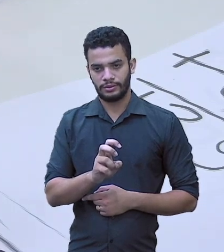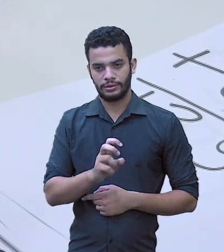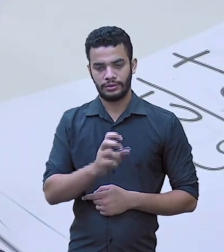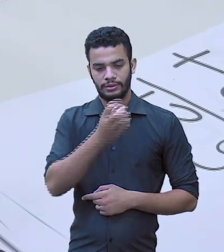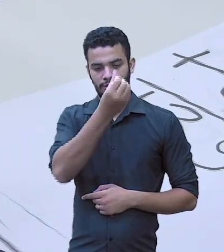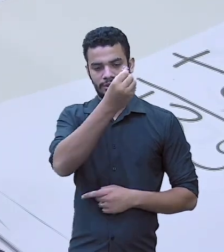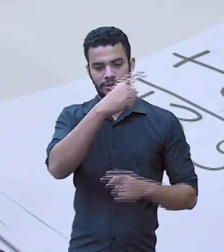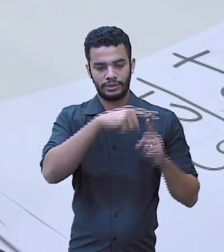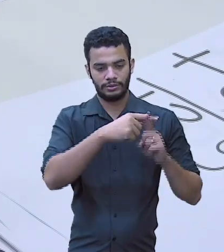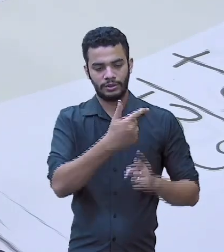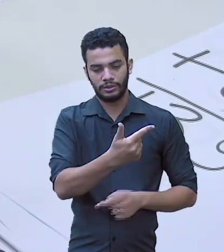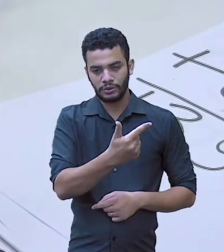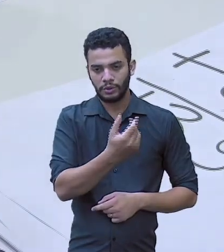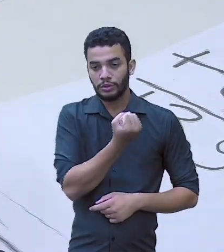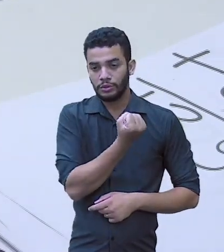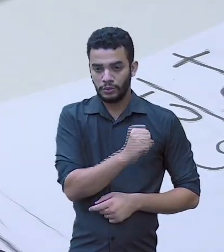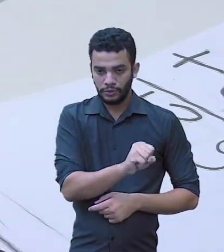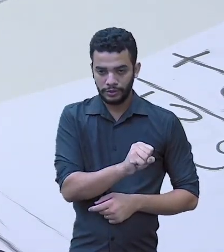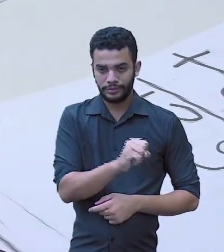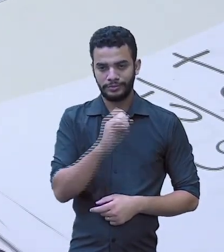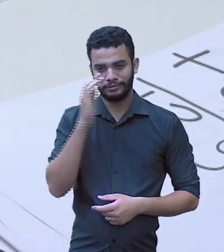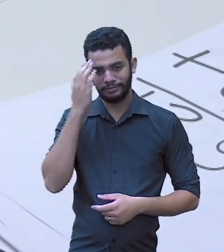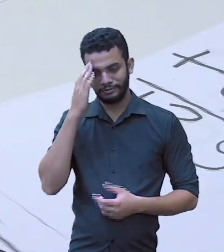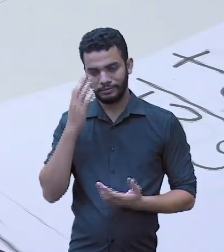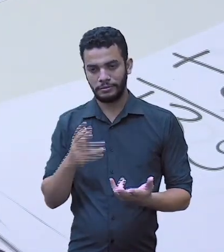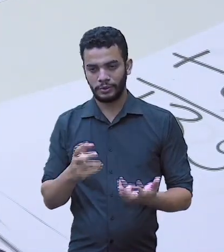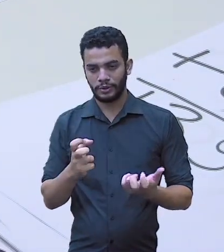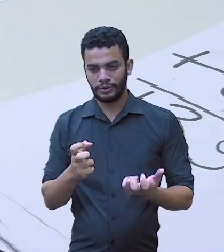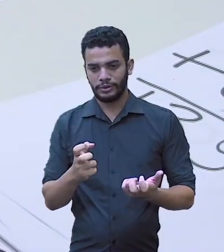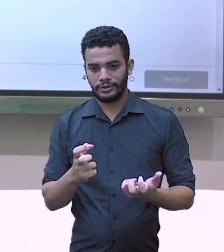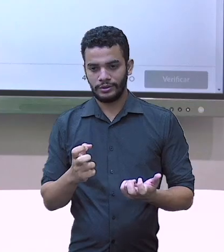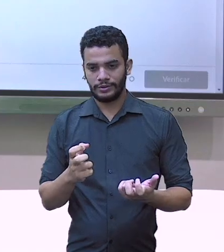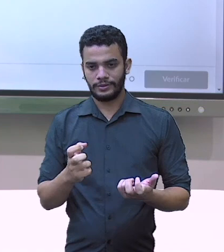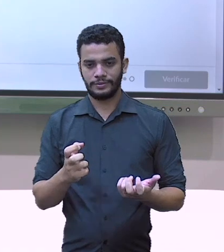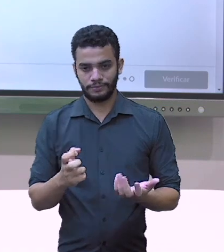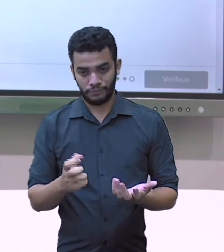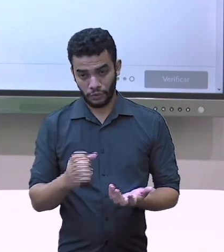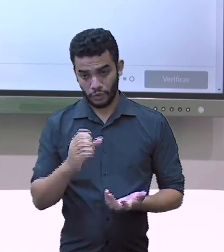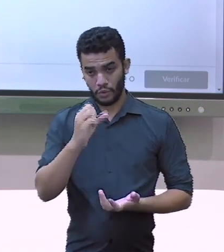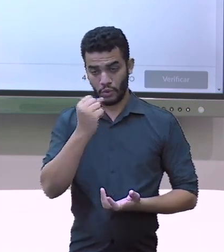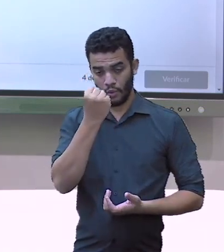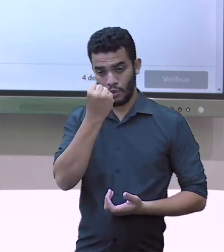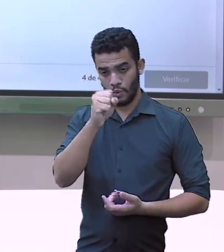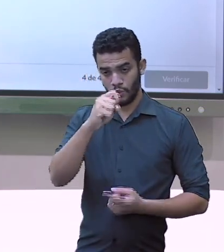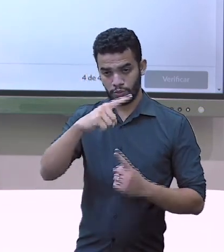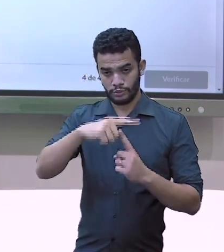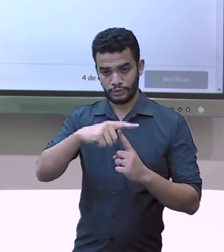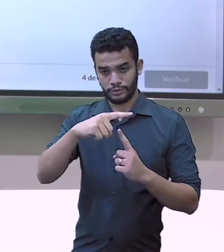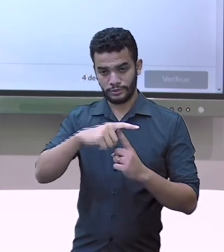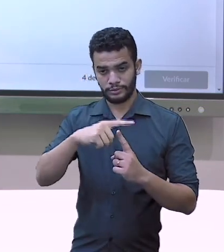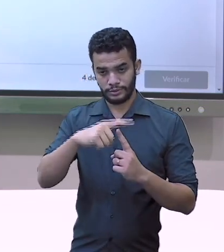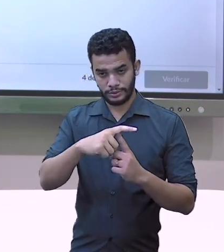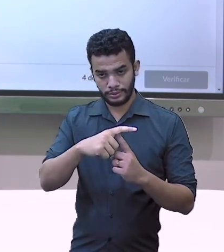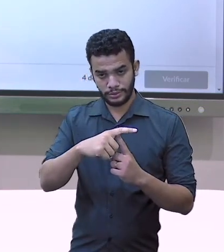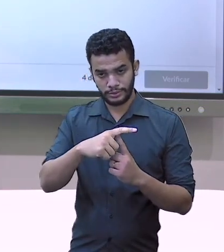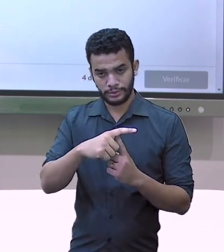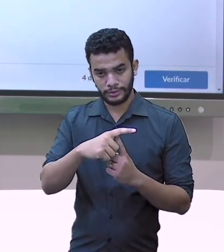6, mais 2, 8. Então, eu encontrei o quê? 8 inteiros,